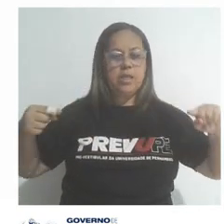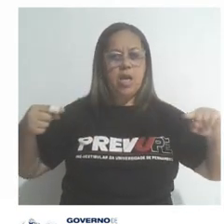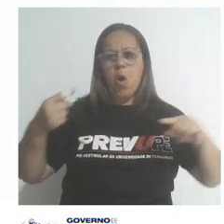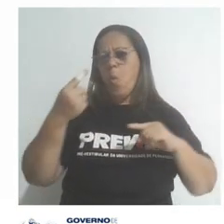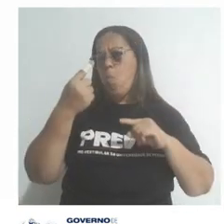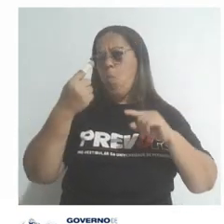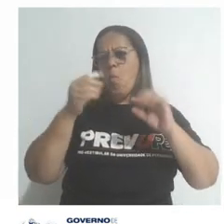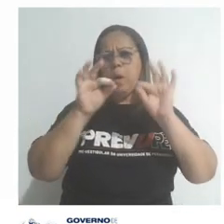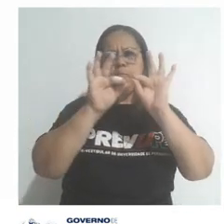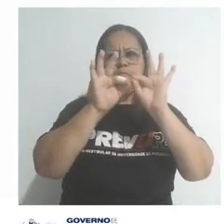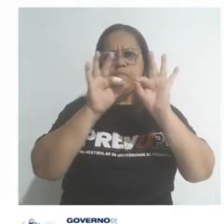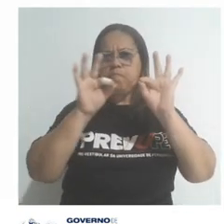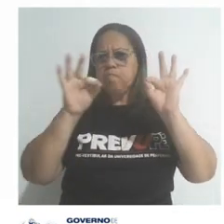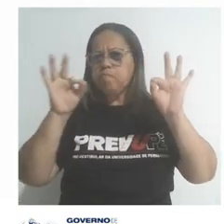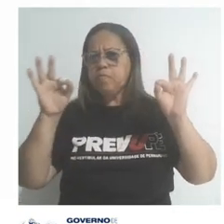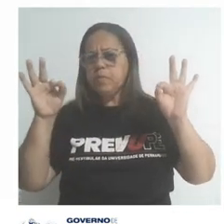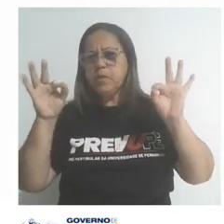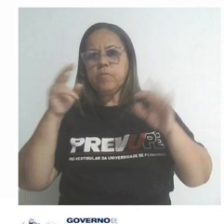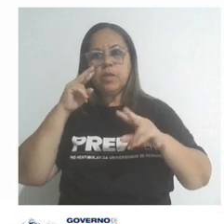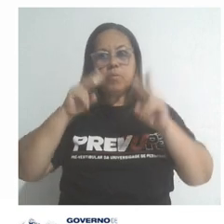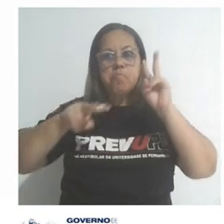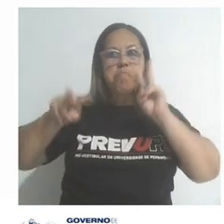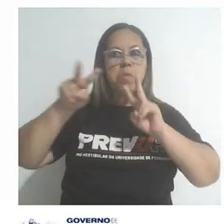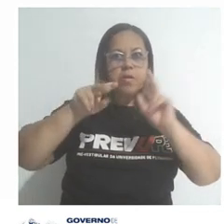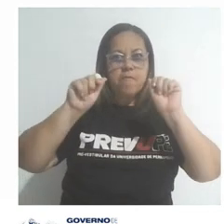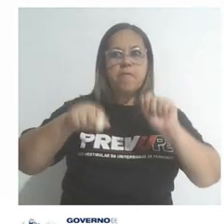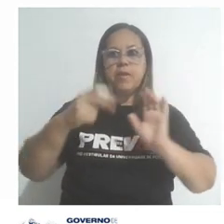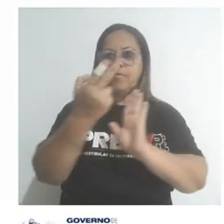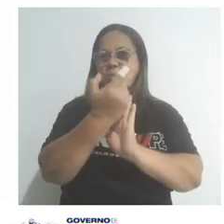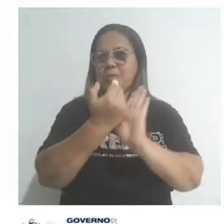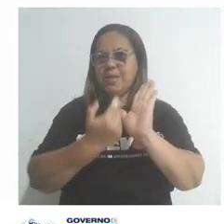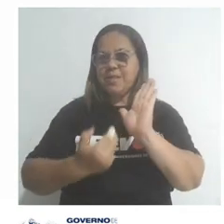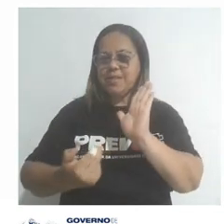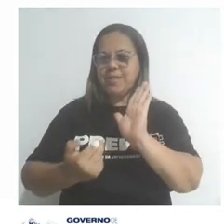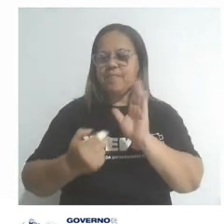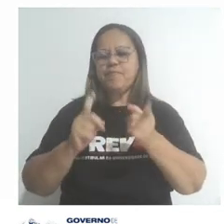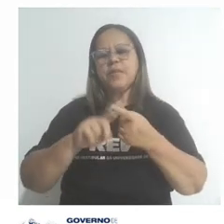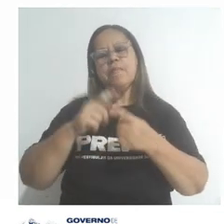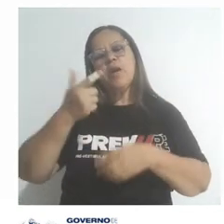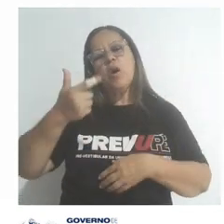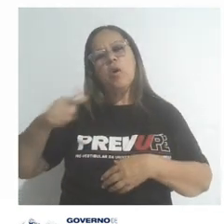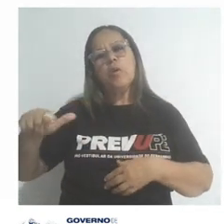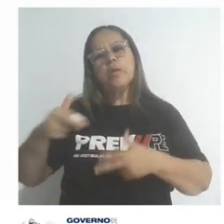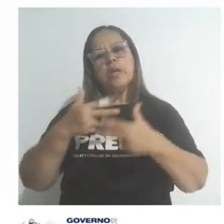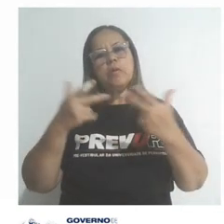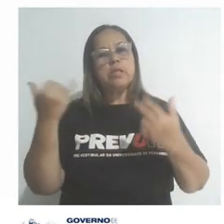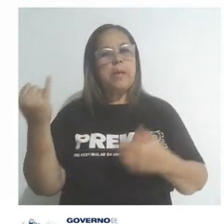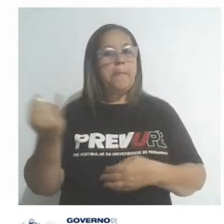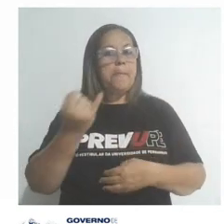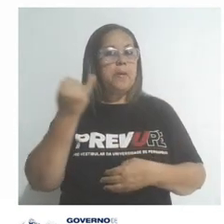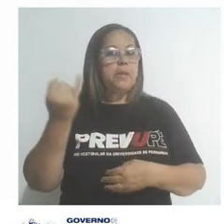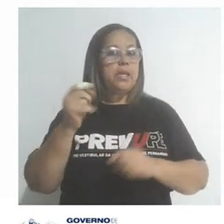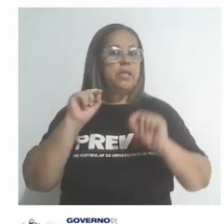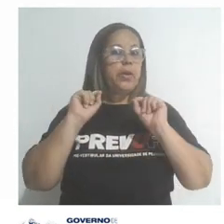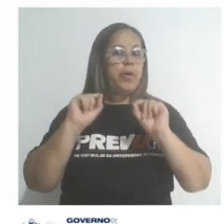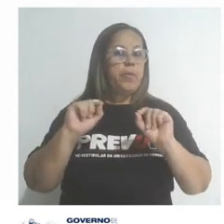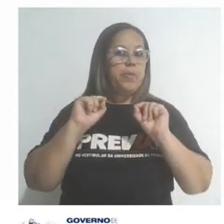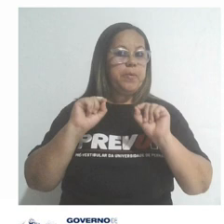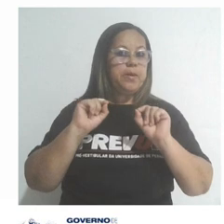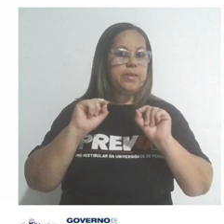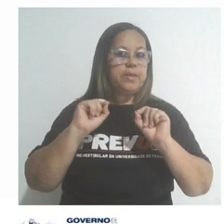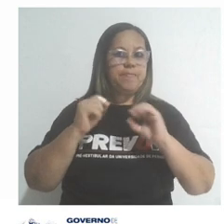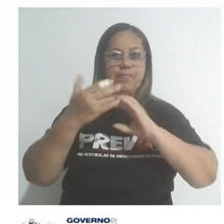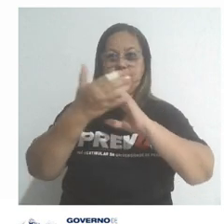simples de nucleotides, como vocês estão vendo aí em cima. Outra questão importante sobre essas duas moléculas, pessoal, é que o